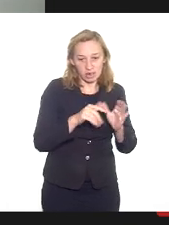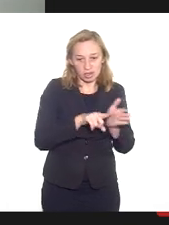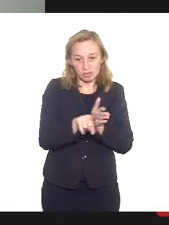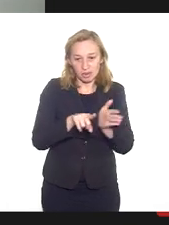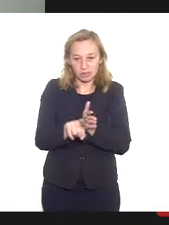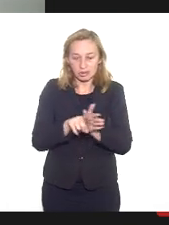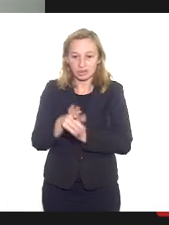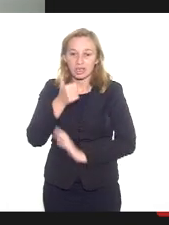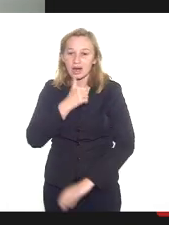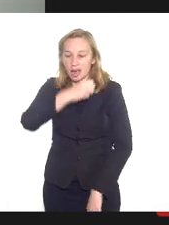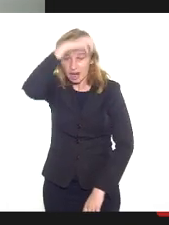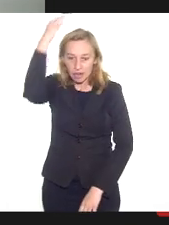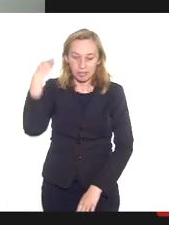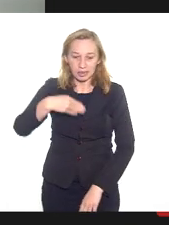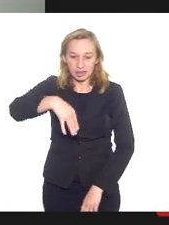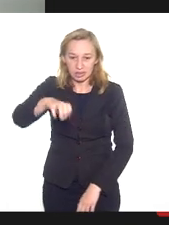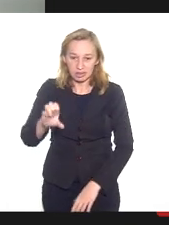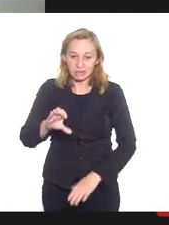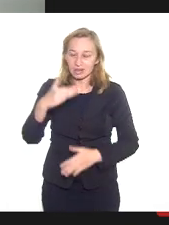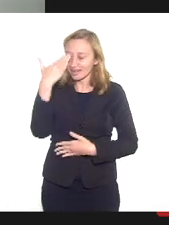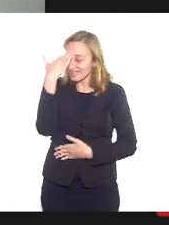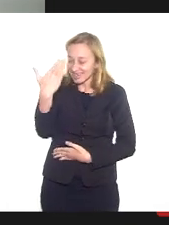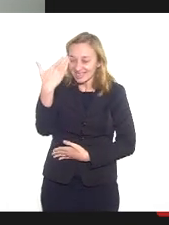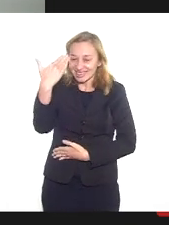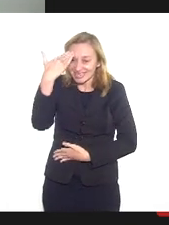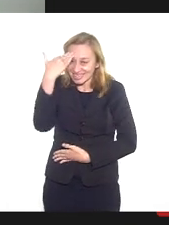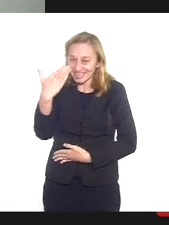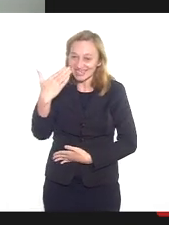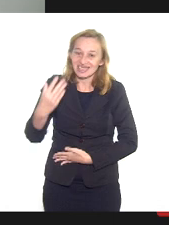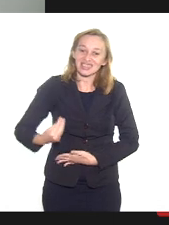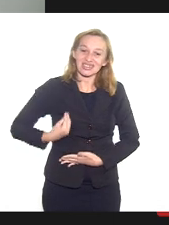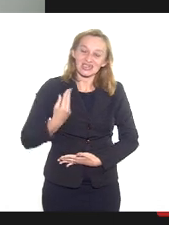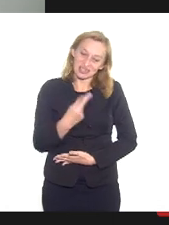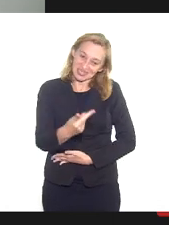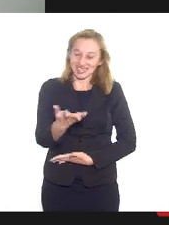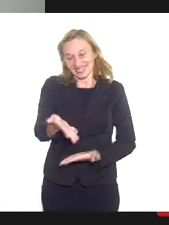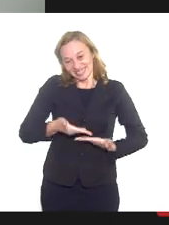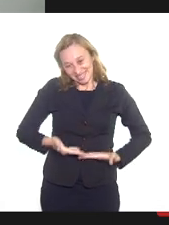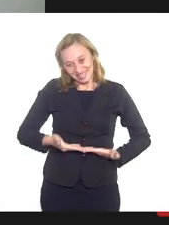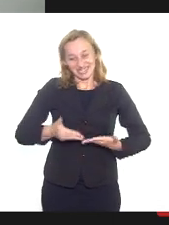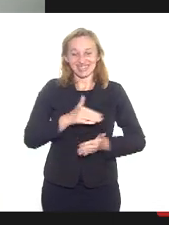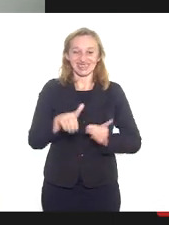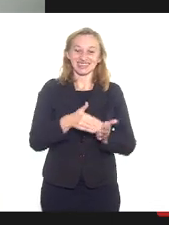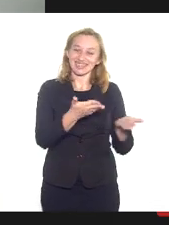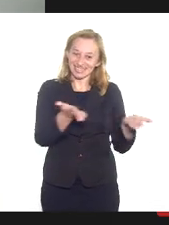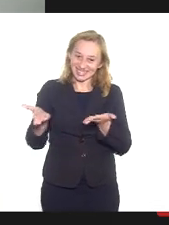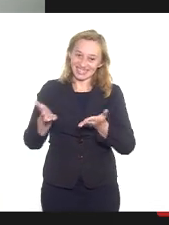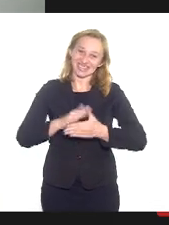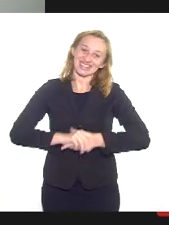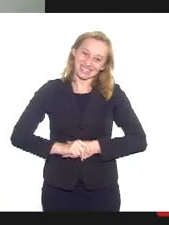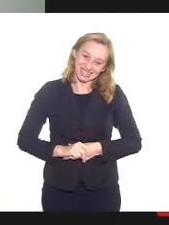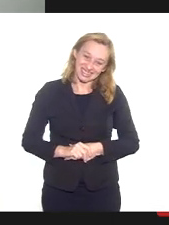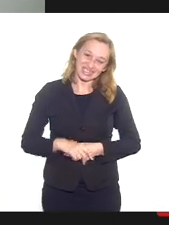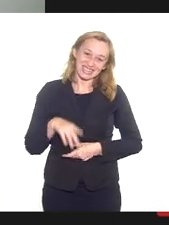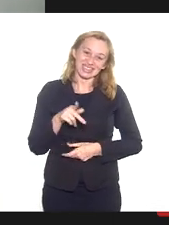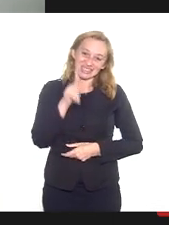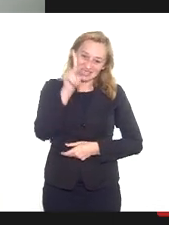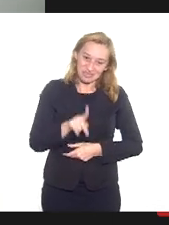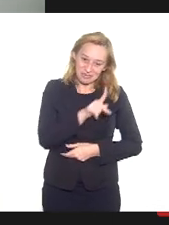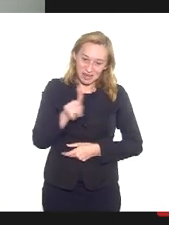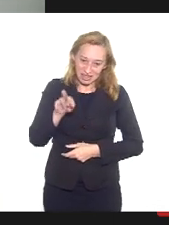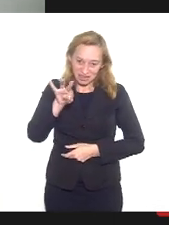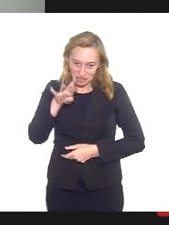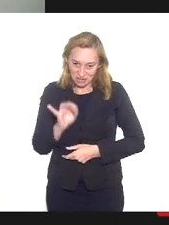mãe Nilce e agradecer enormemente pela participação da senhora e de todos aqueles também do padre Vitor.